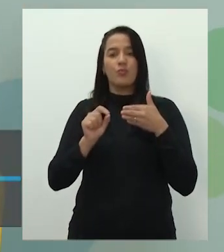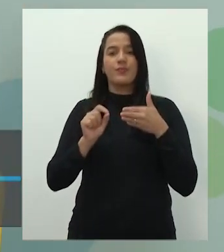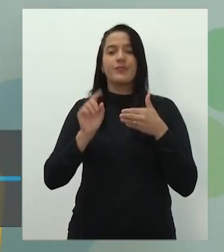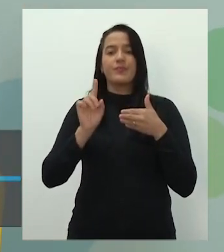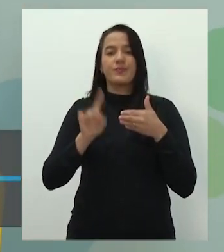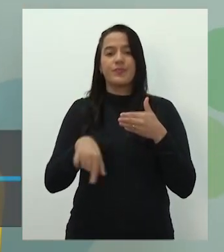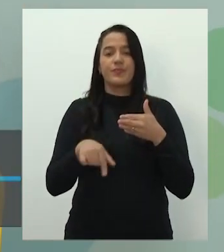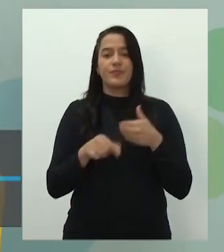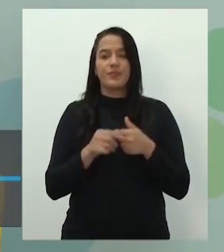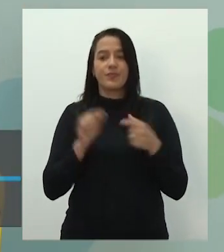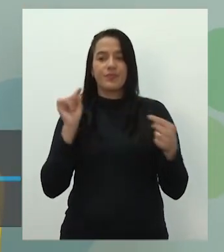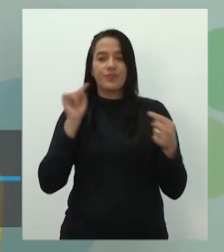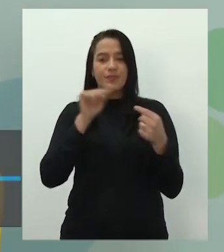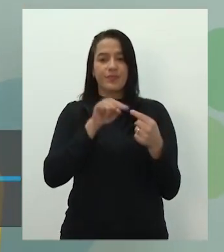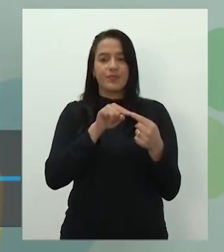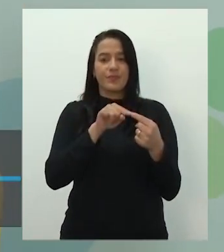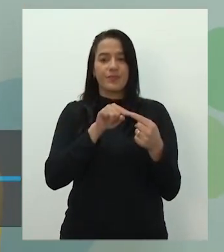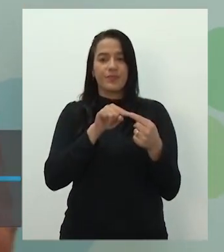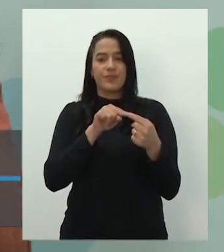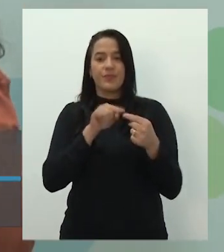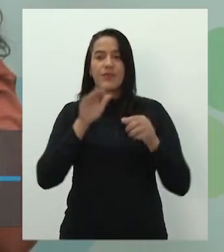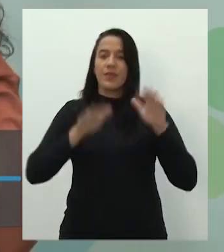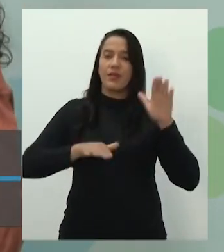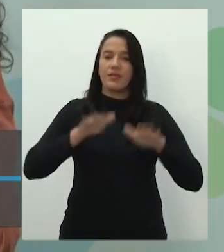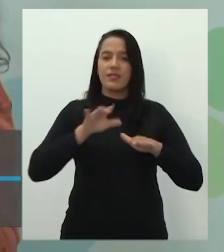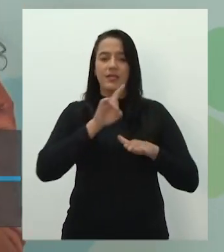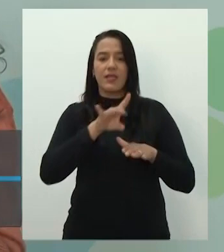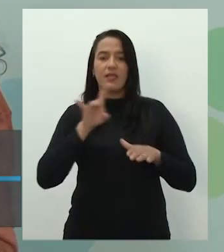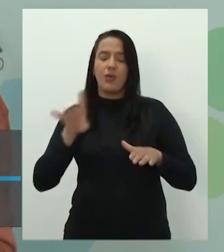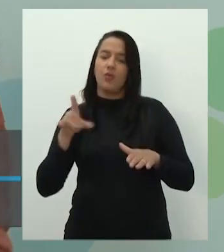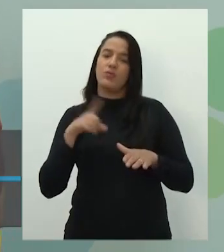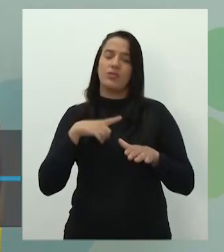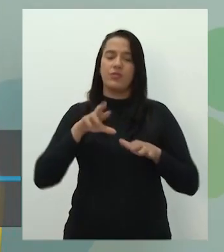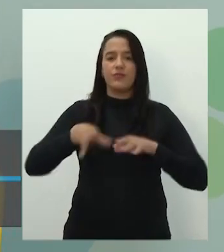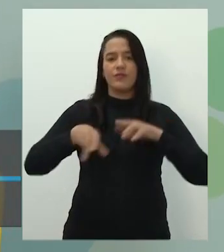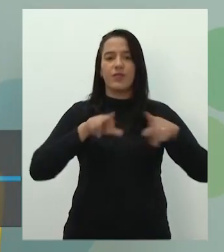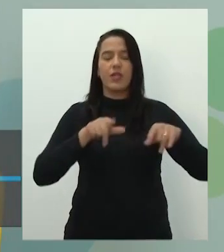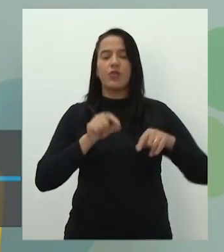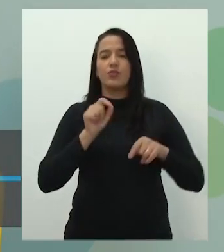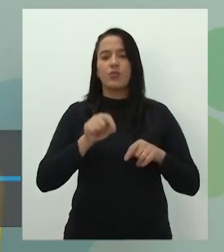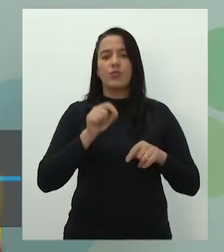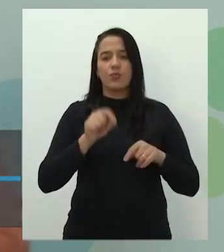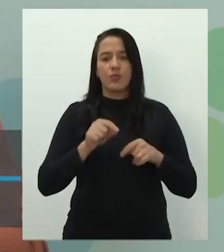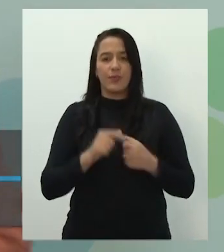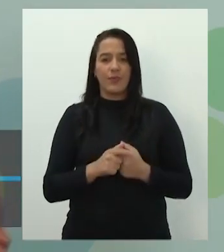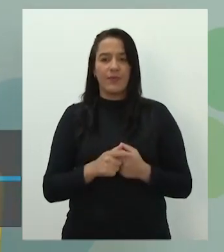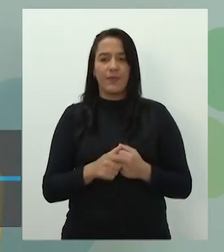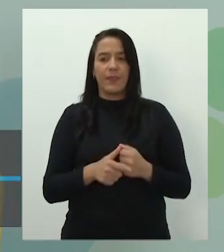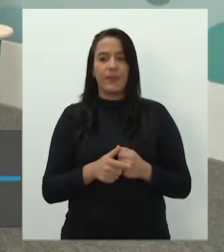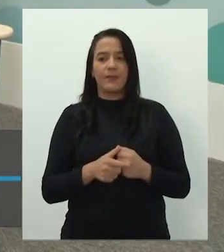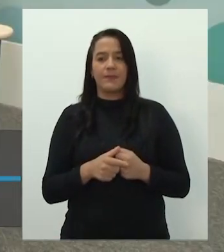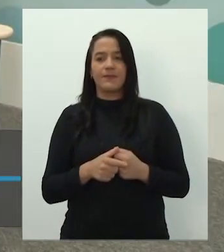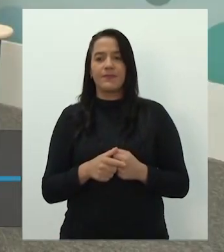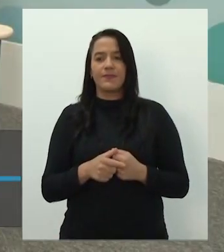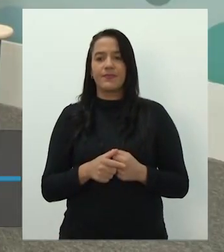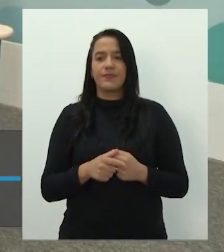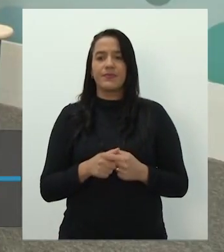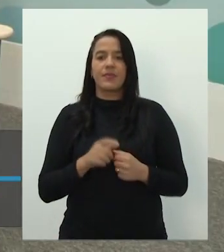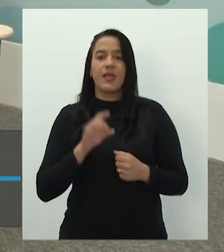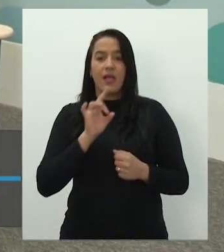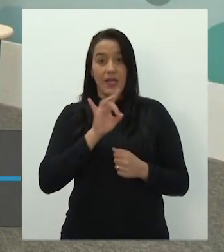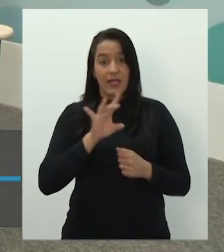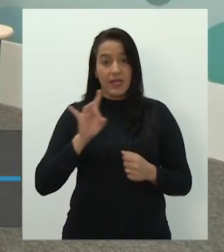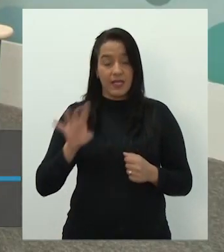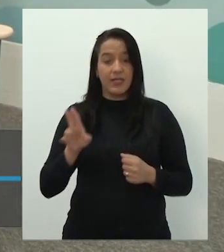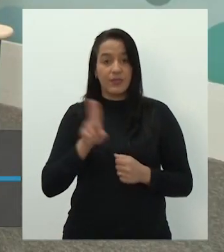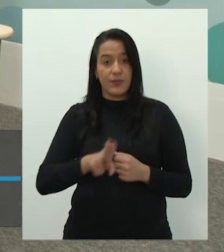ali... Aliás, não é a mesma, né? Cada um tem um pano de fundo ali. A gente vê que eles podem... cada um tem uma função social. Cada um